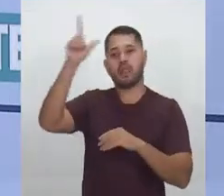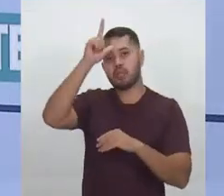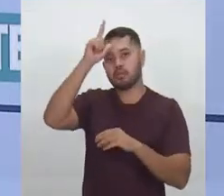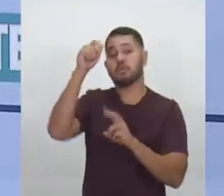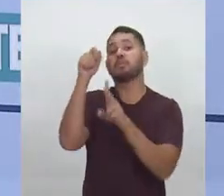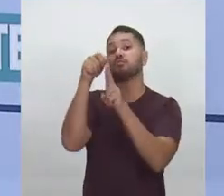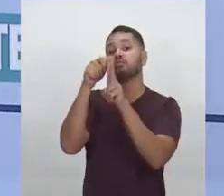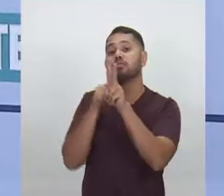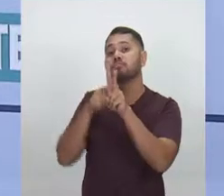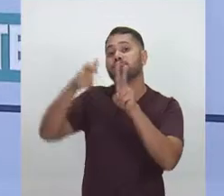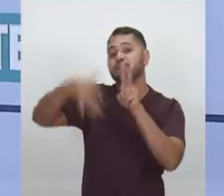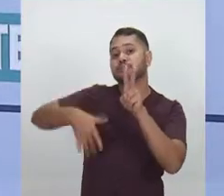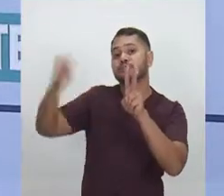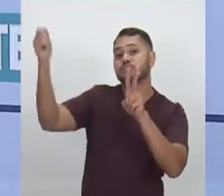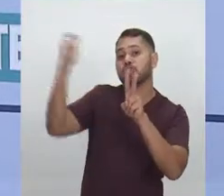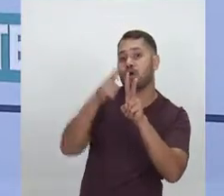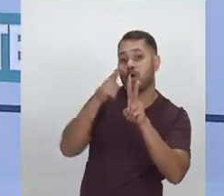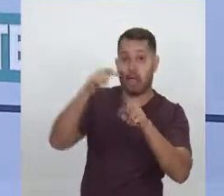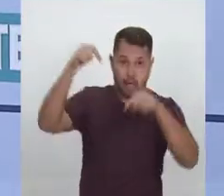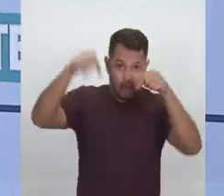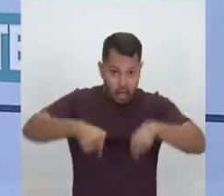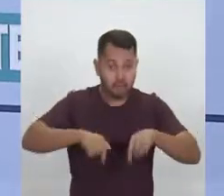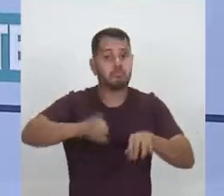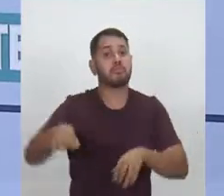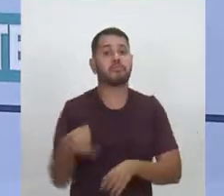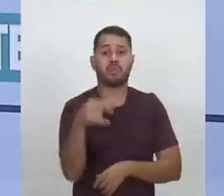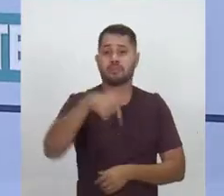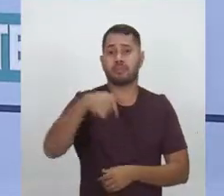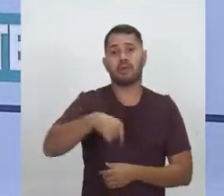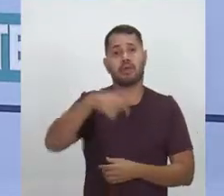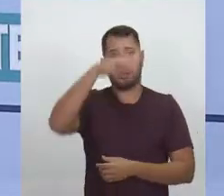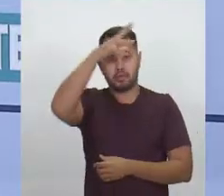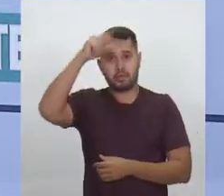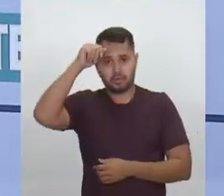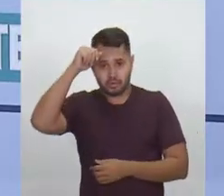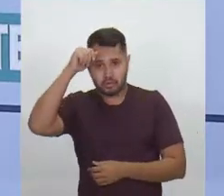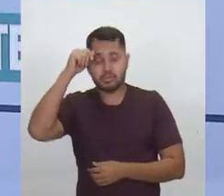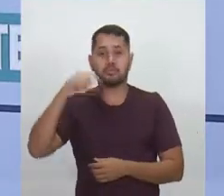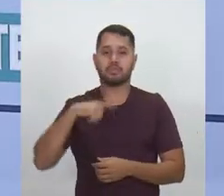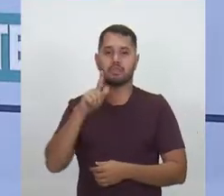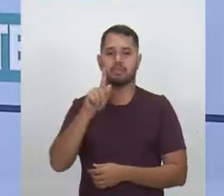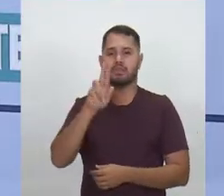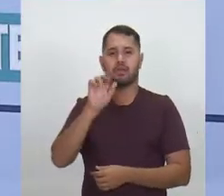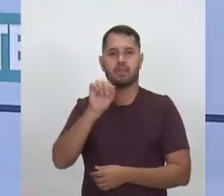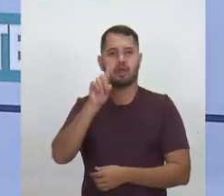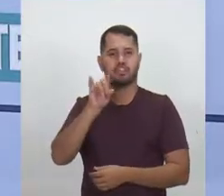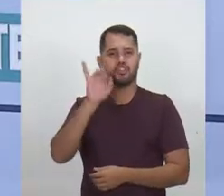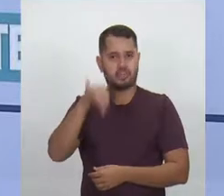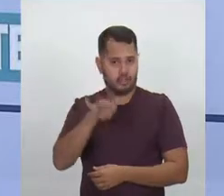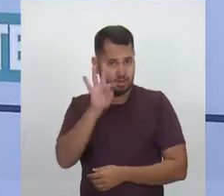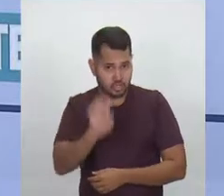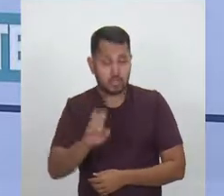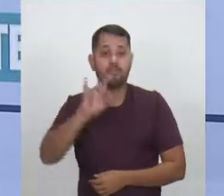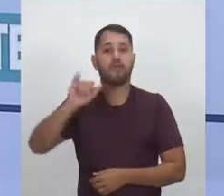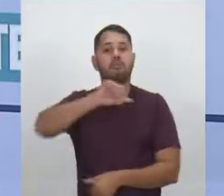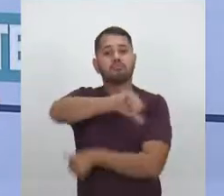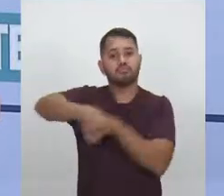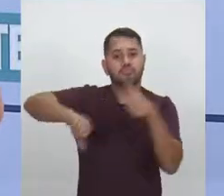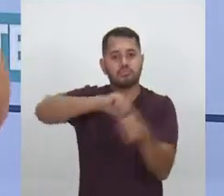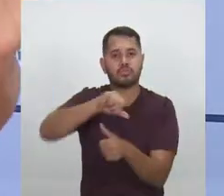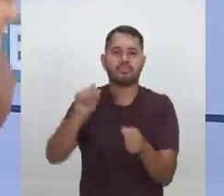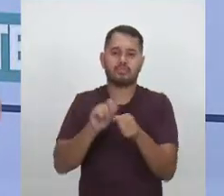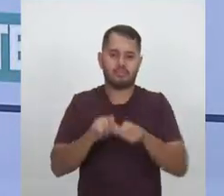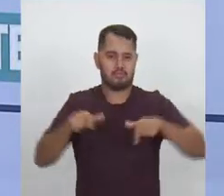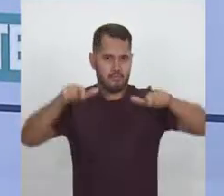meses do ano. Nós temos que aproveitar essa nossa potencialidade. A Gradiente, a empresa aqui do Polo Industrial, ela vai passar a fabricar aquelas